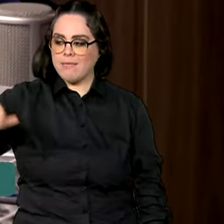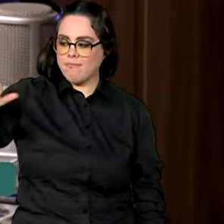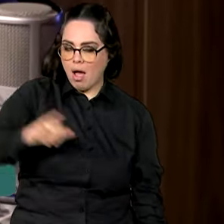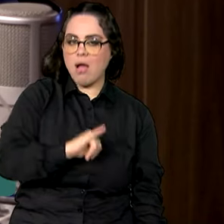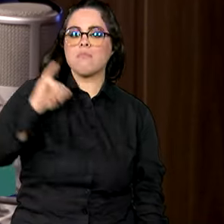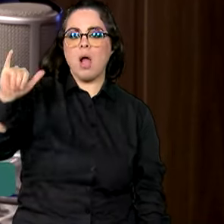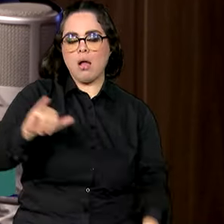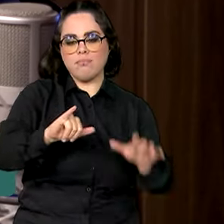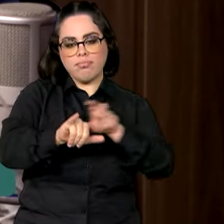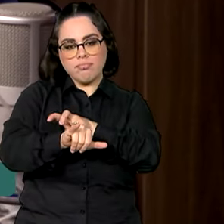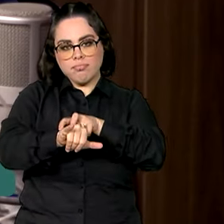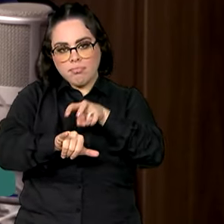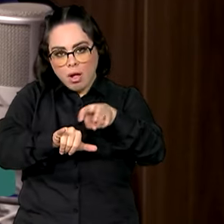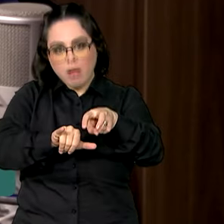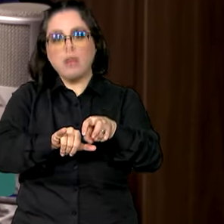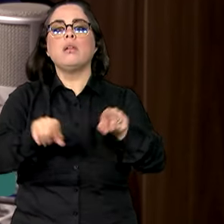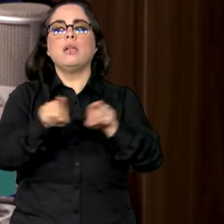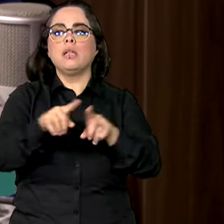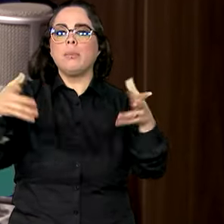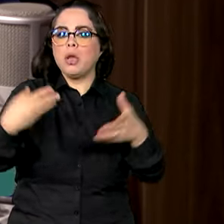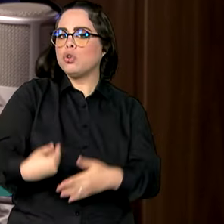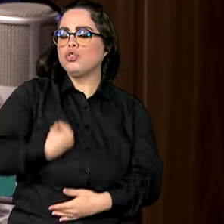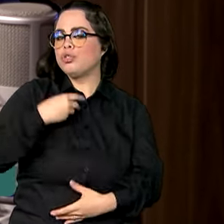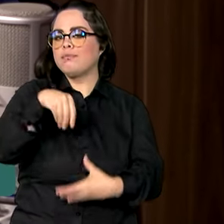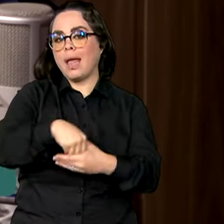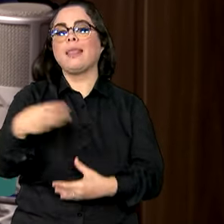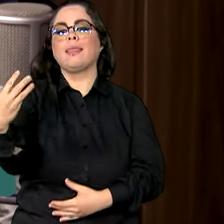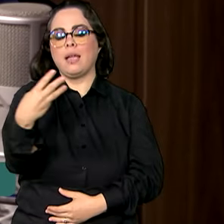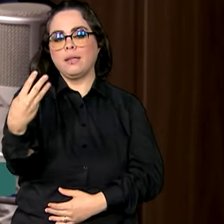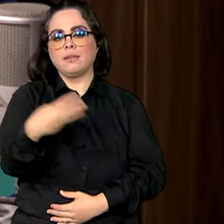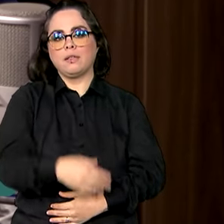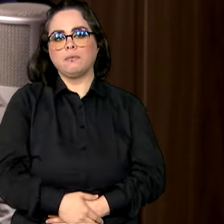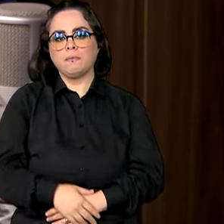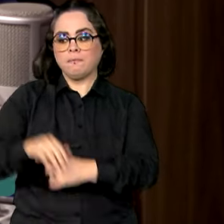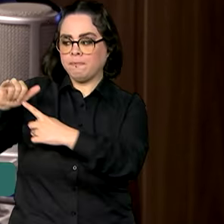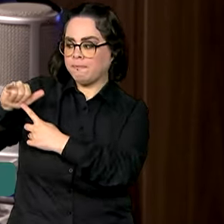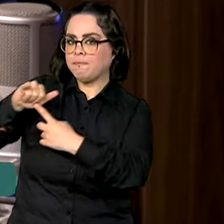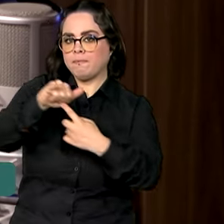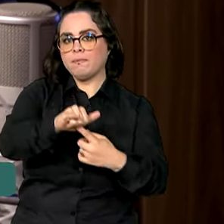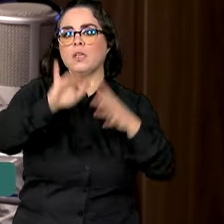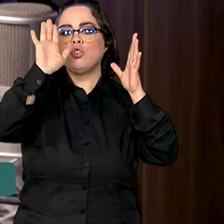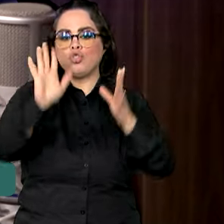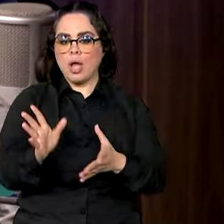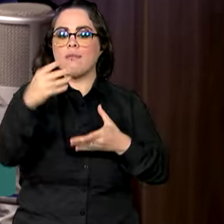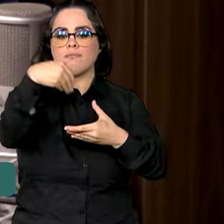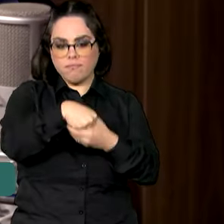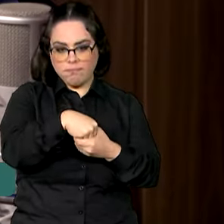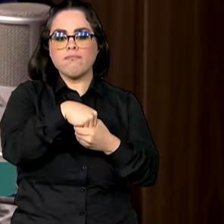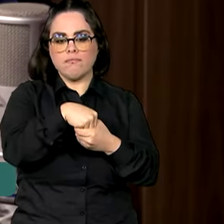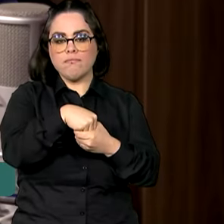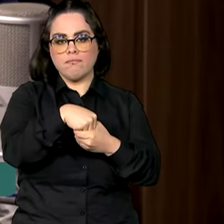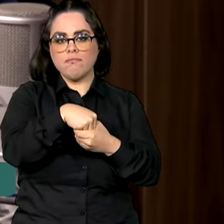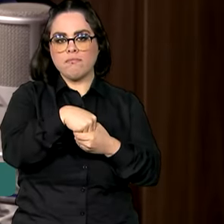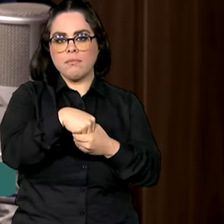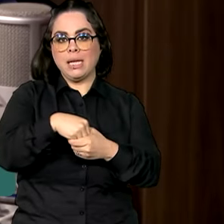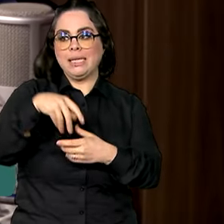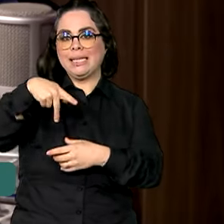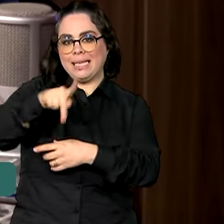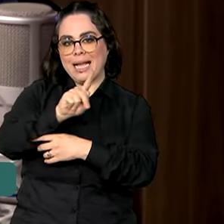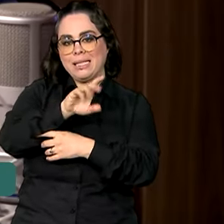e hoje será realizado o terceiro voo. O avião C